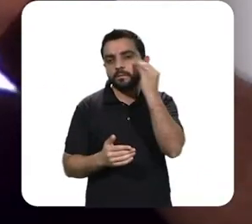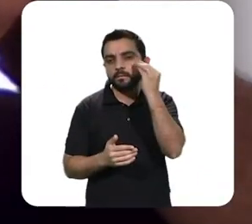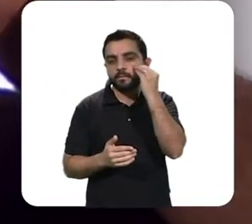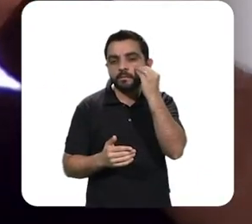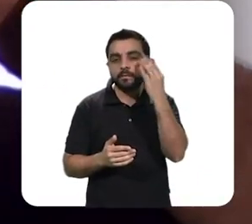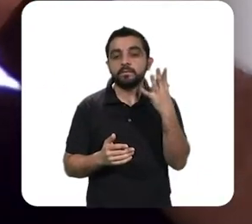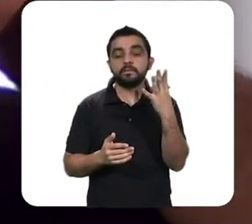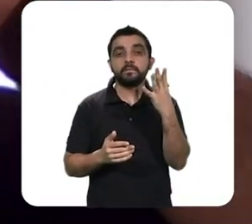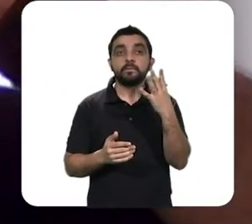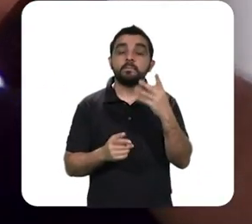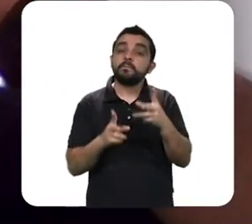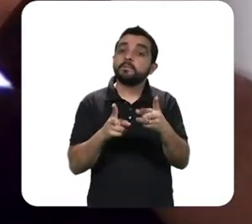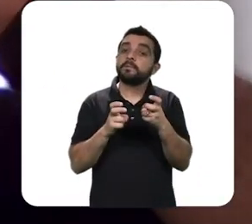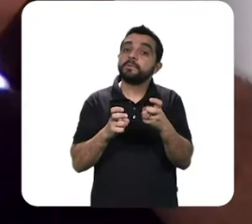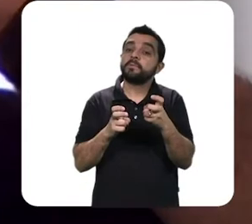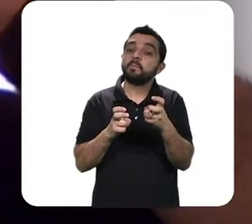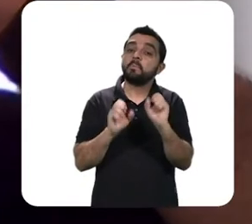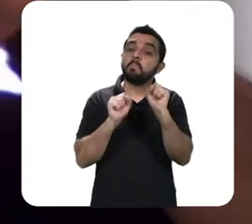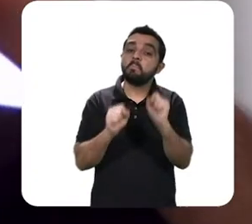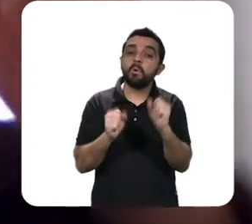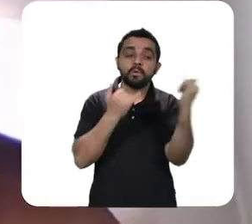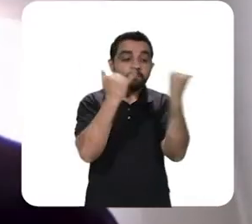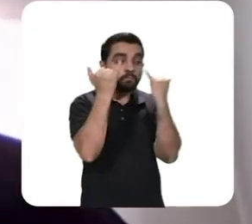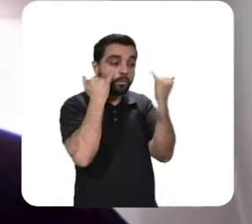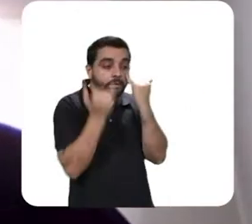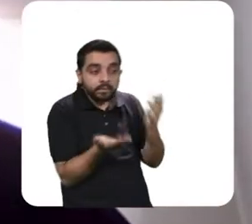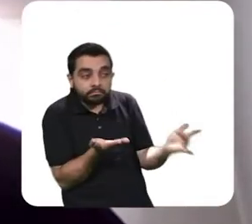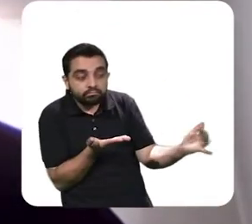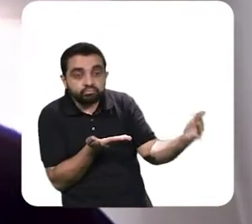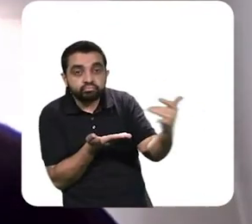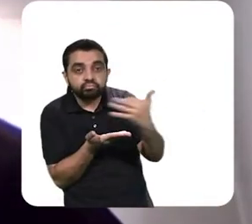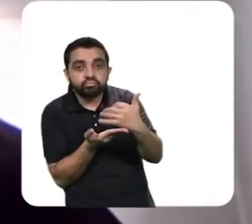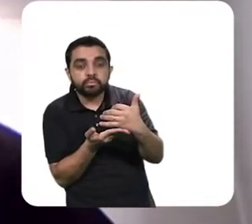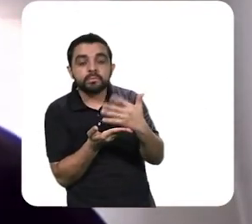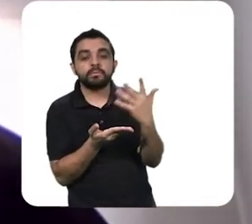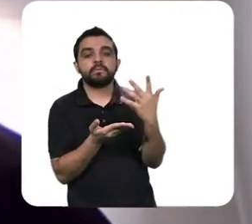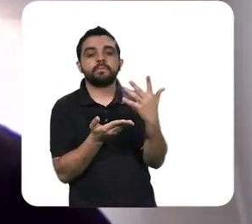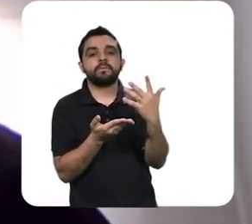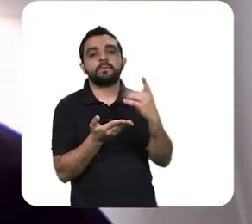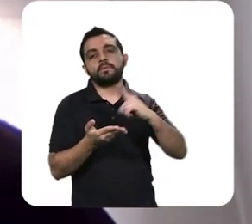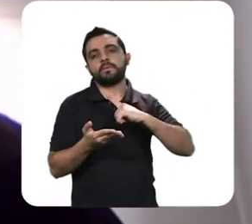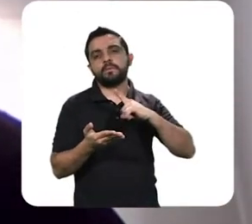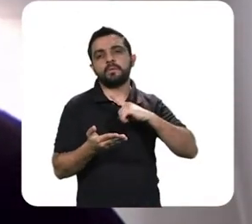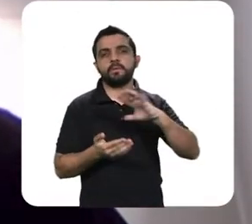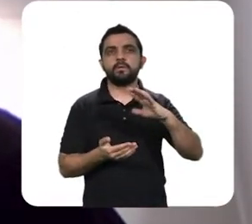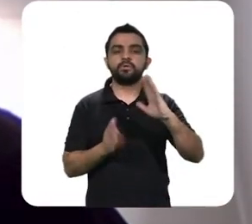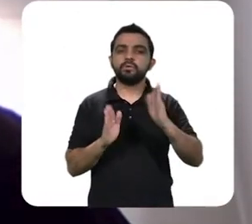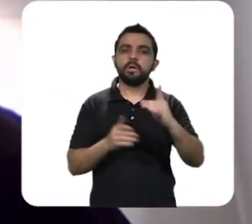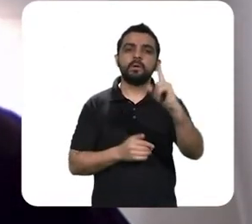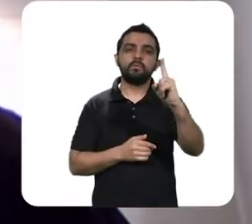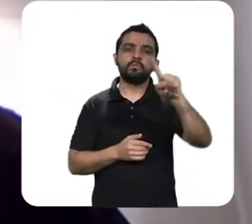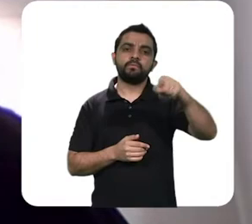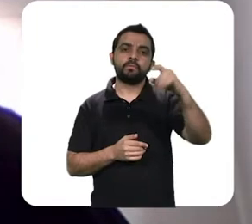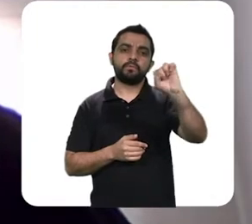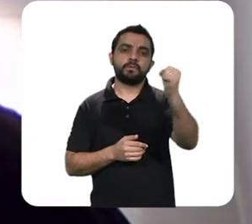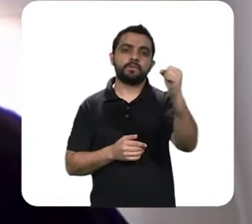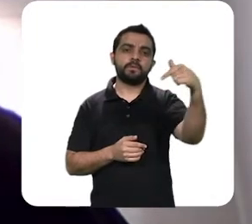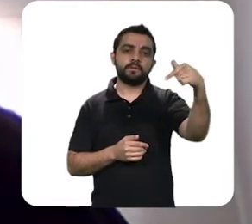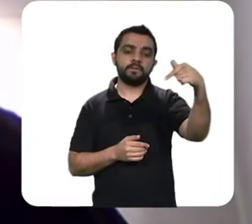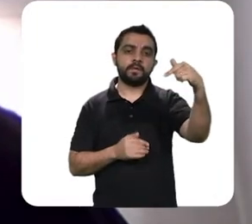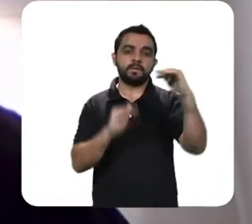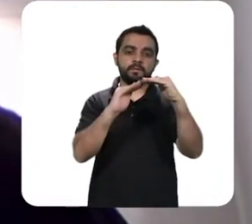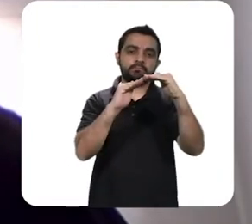em uma simulação que a gente fez, apontou para o Brasil, com as informações até agora, uma possível queda aí de